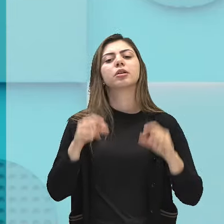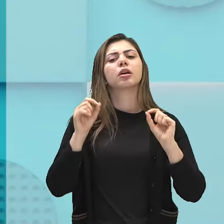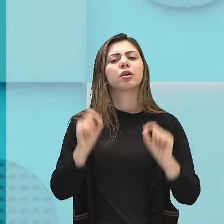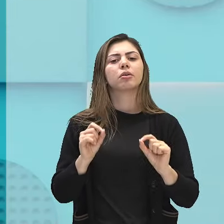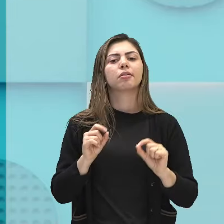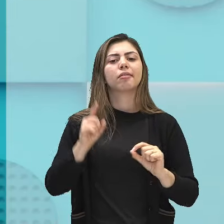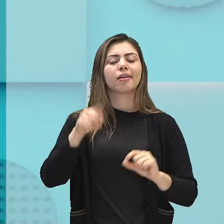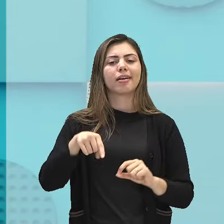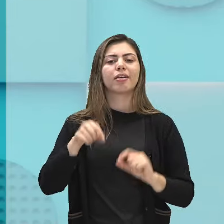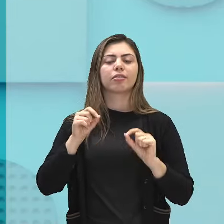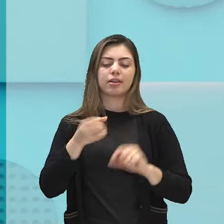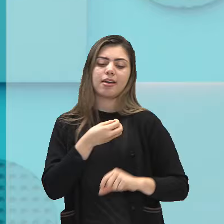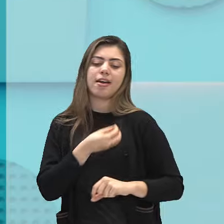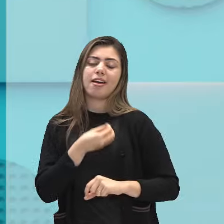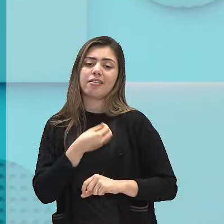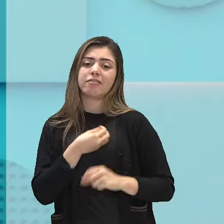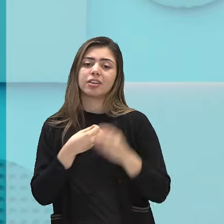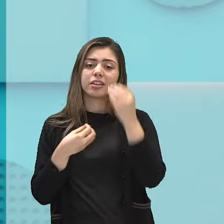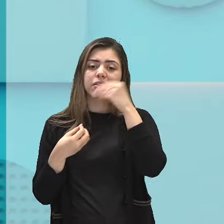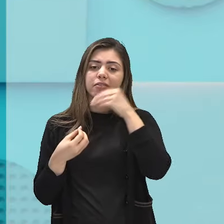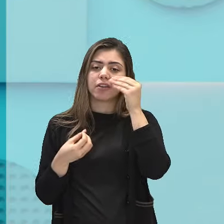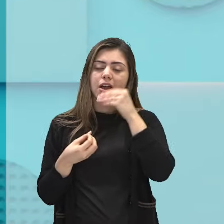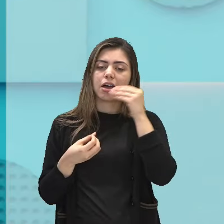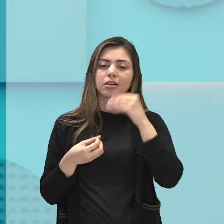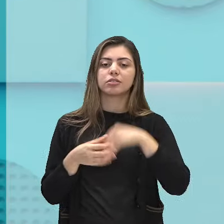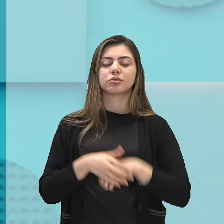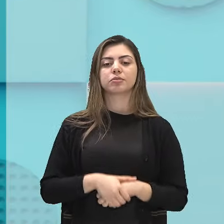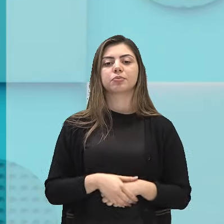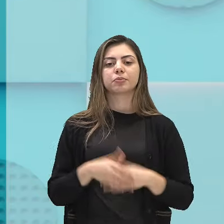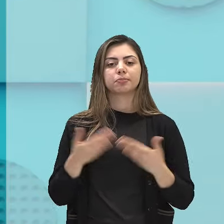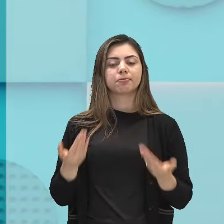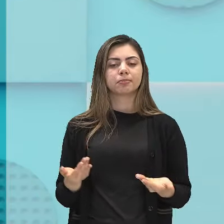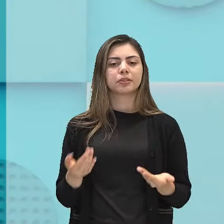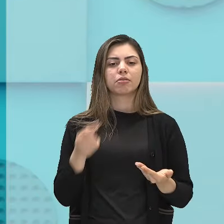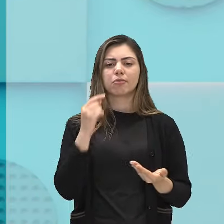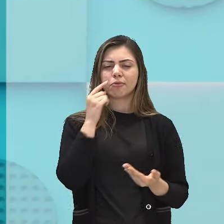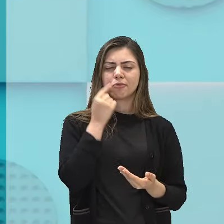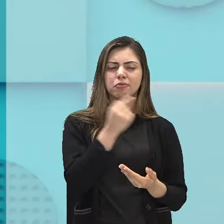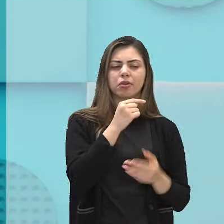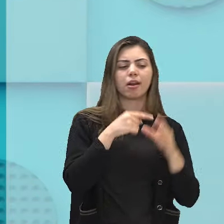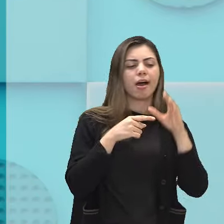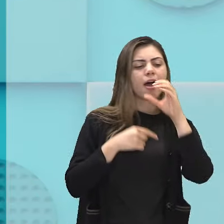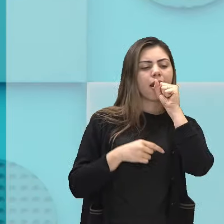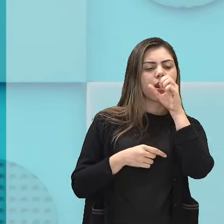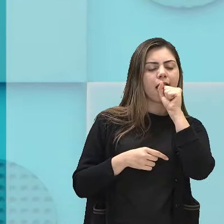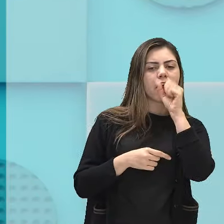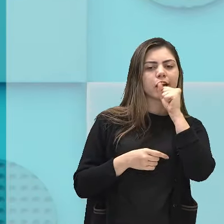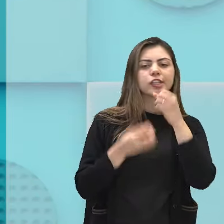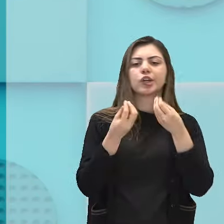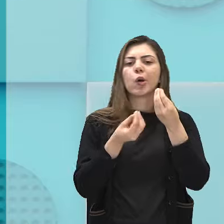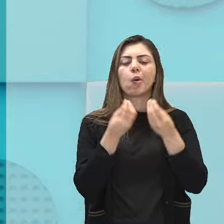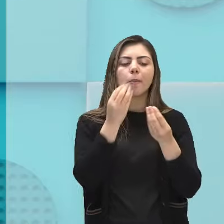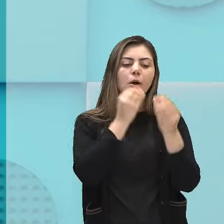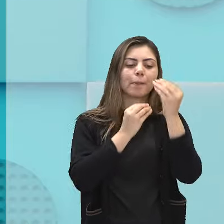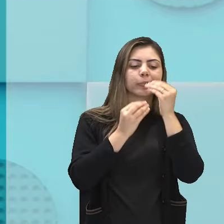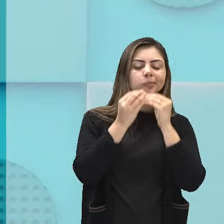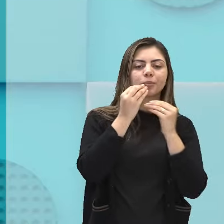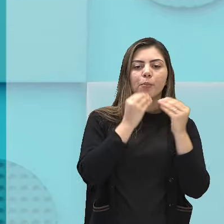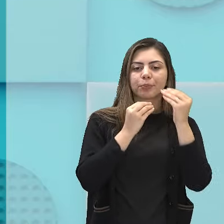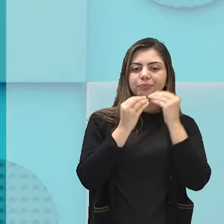efemeridade da vida. Pois a imagem da laranja sendo consumida e